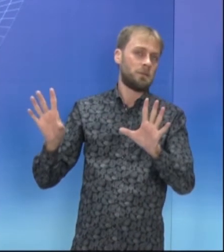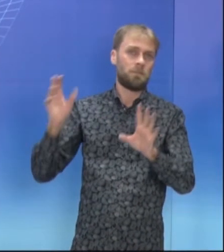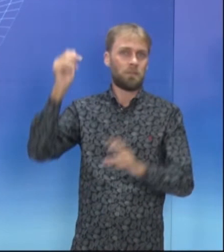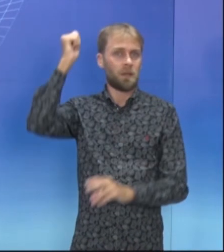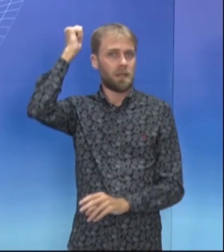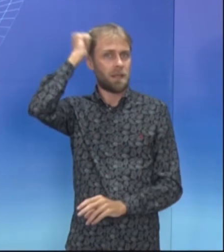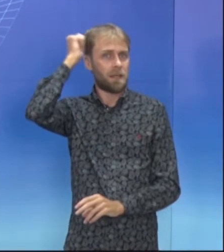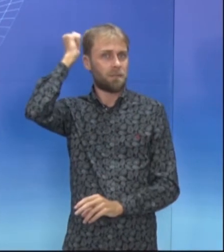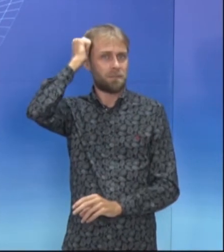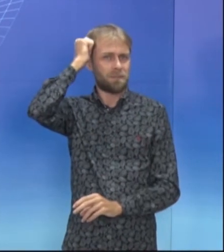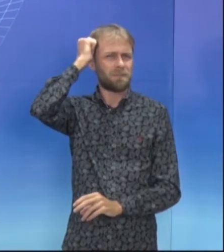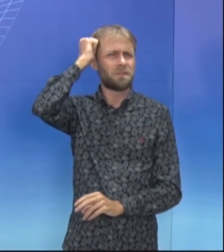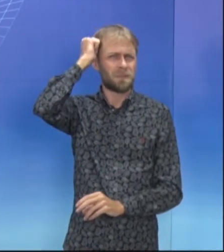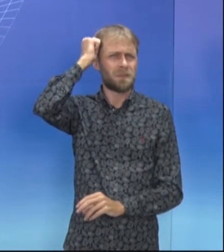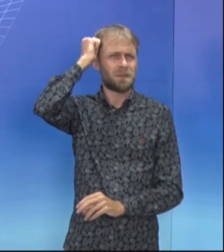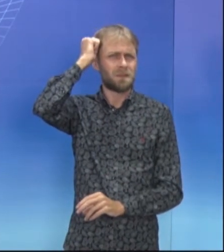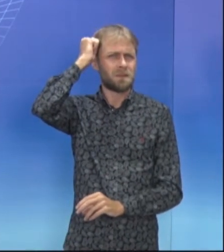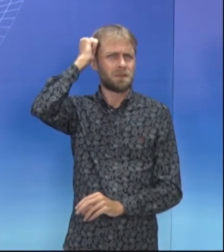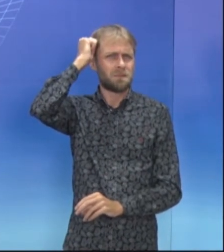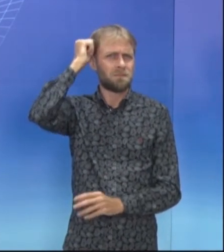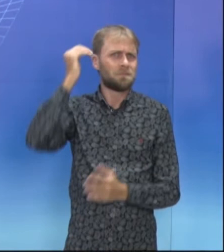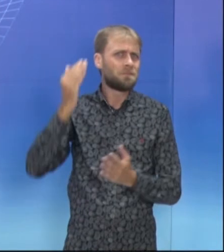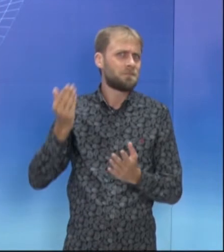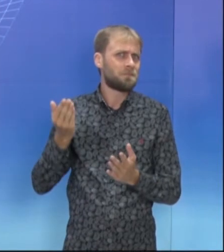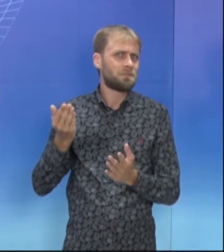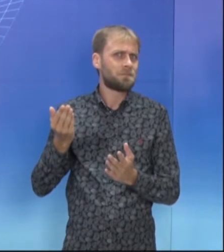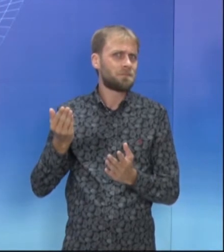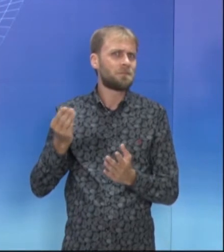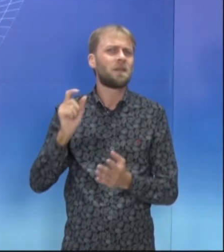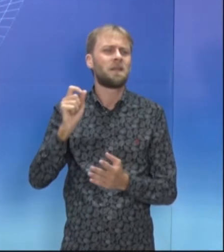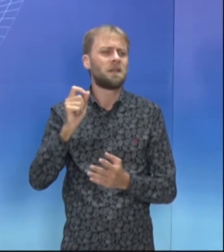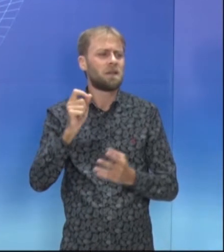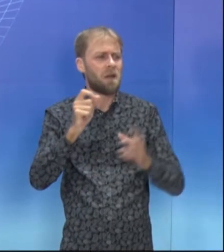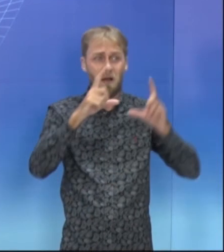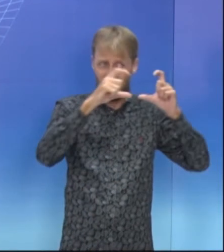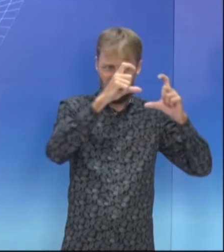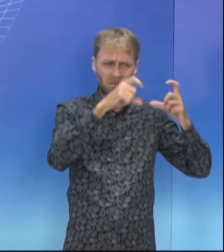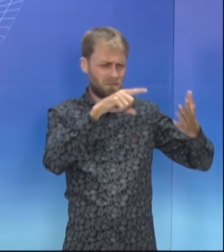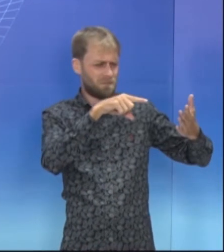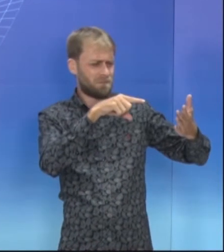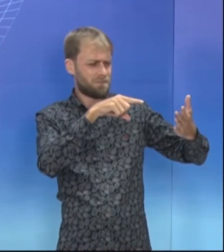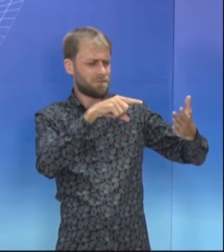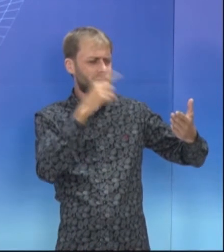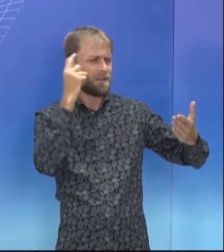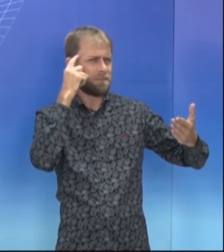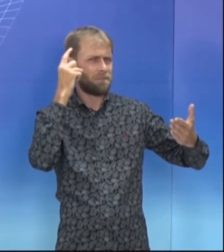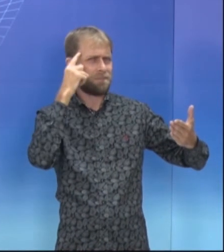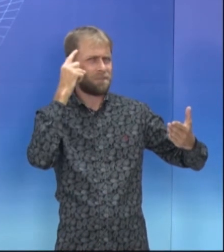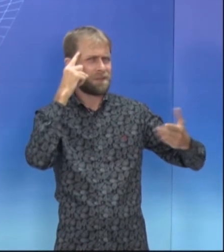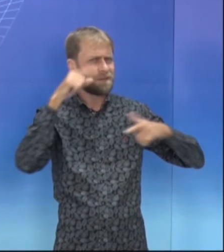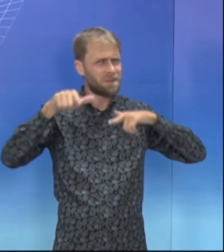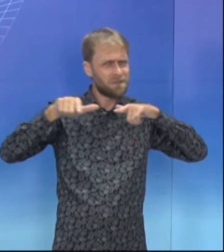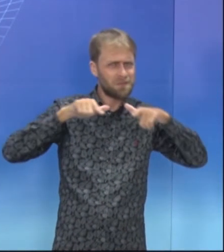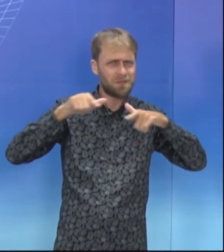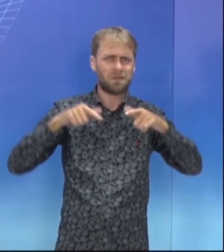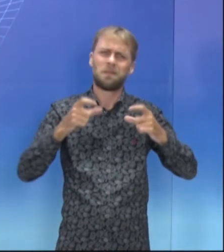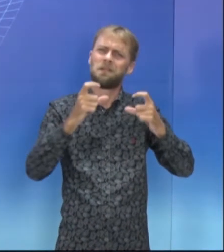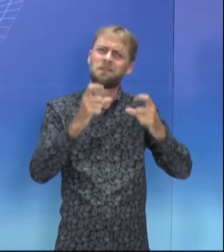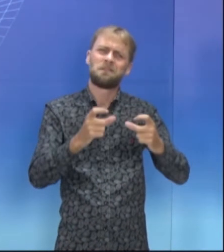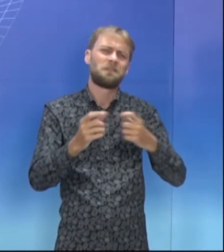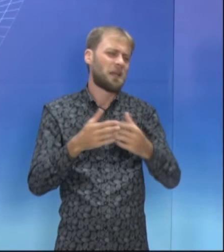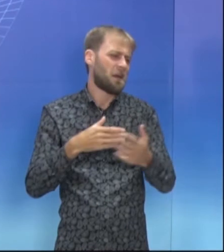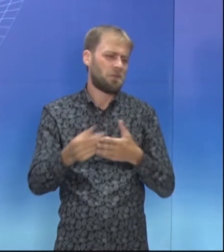lugar qualquer ou qualquer lugar, e arrependimento, com a imagem podemos perceber que se trata de um serviço que foi realizado em um lugar